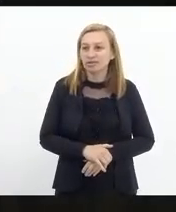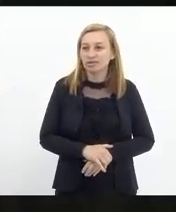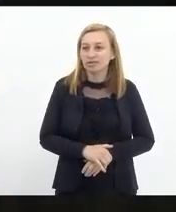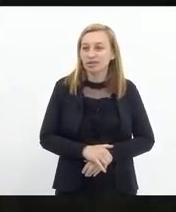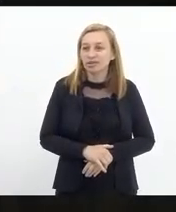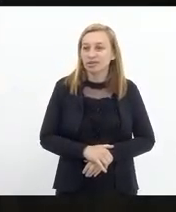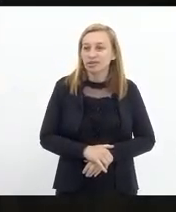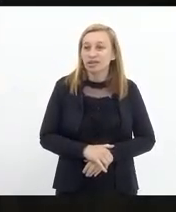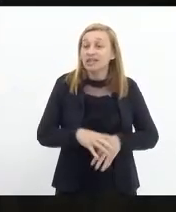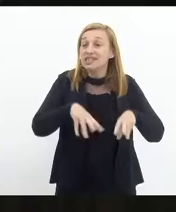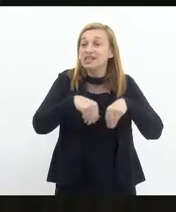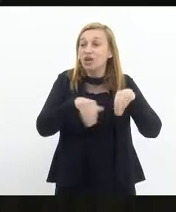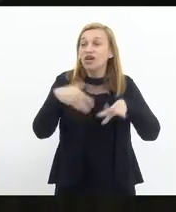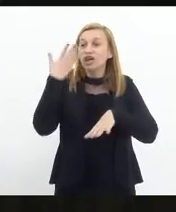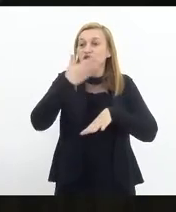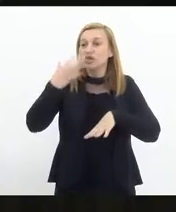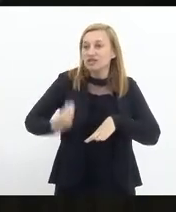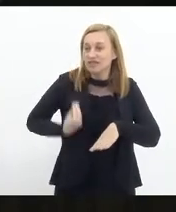Sal que adoça a vida.